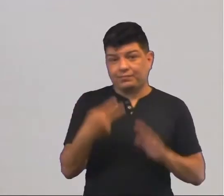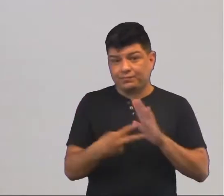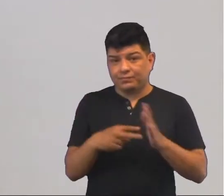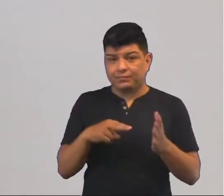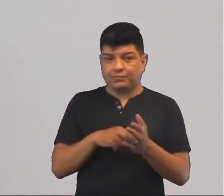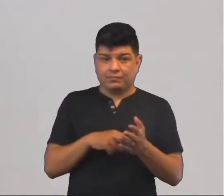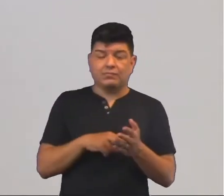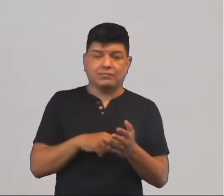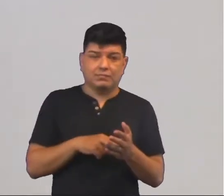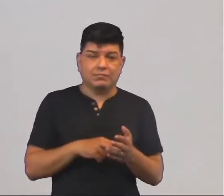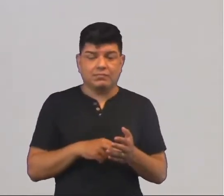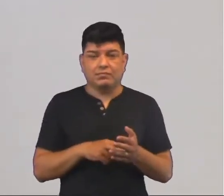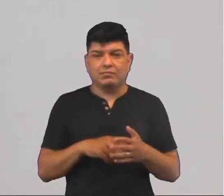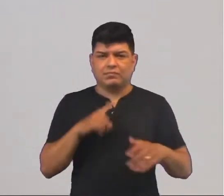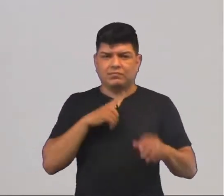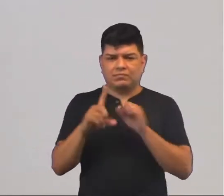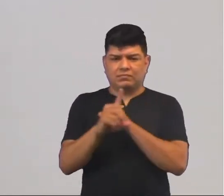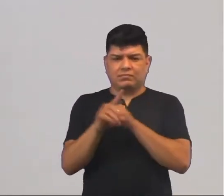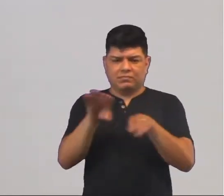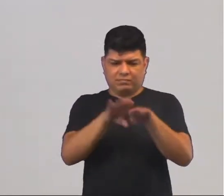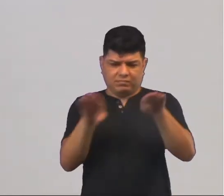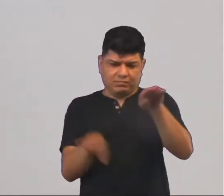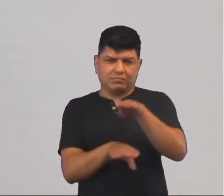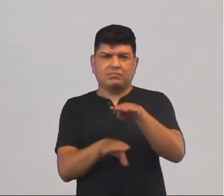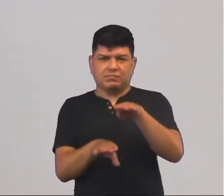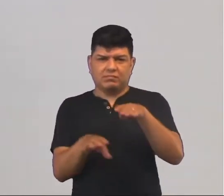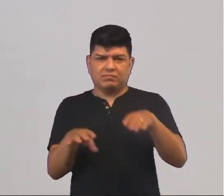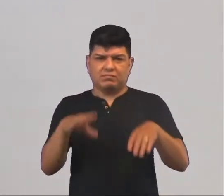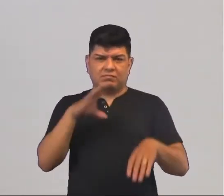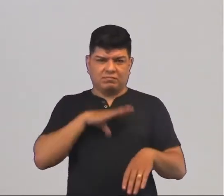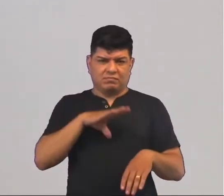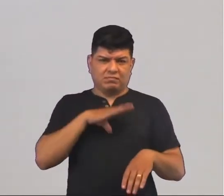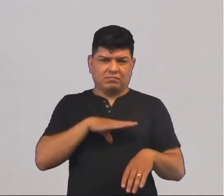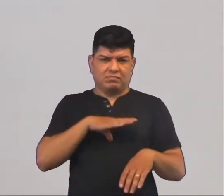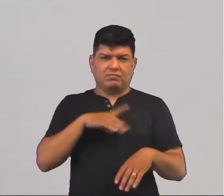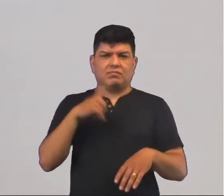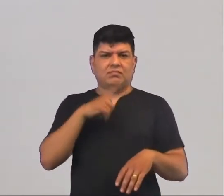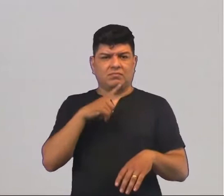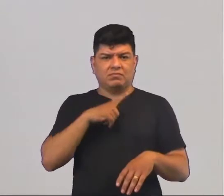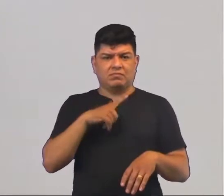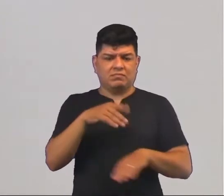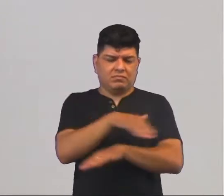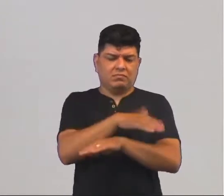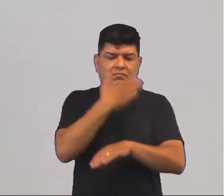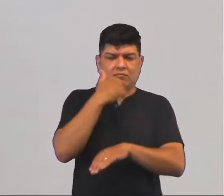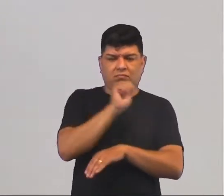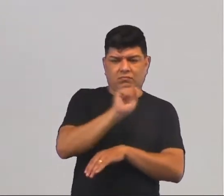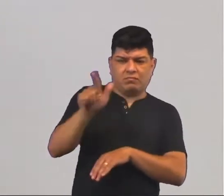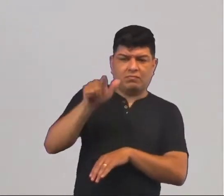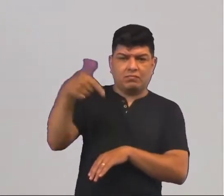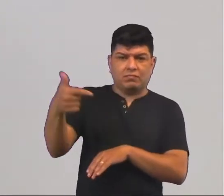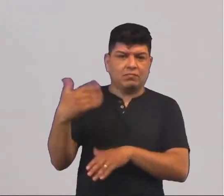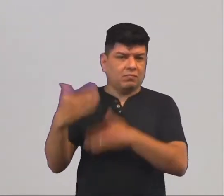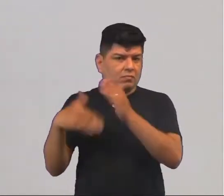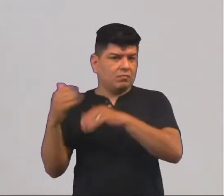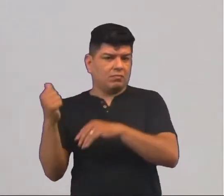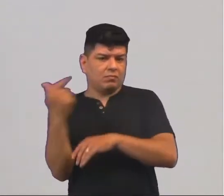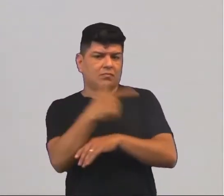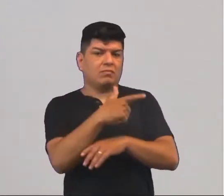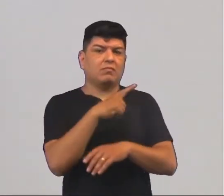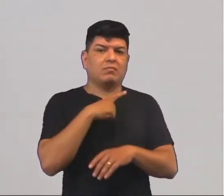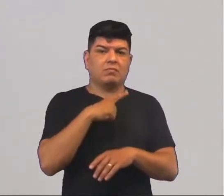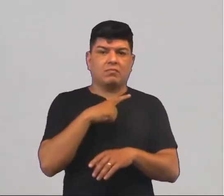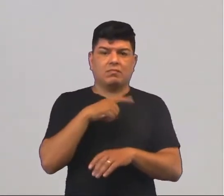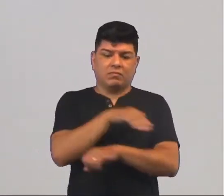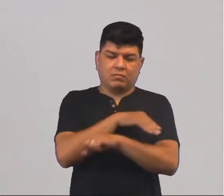seria essa desigualdade. Tem desigualdade aí nos grandes centros urbanos? Tem um bairro melhor que o outro? Tem um bairro mais desenvolvido do que o